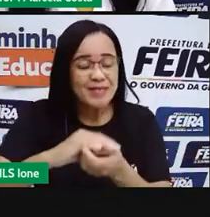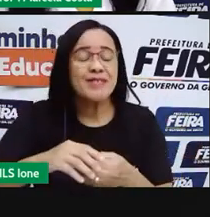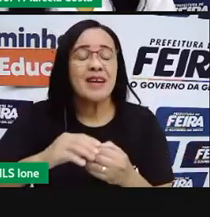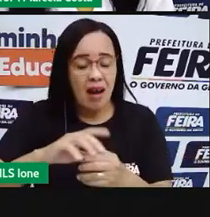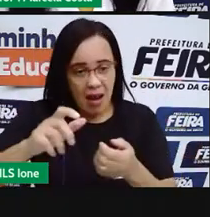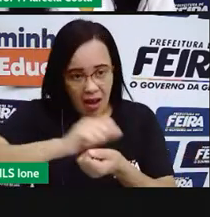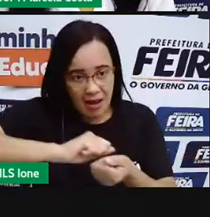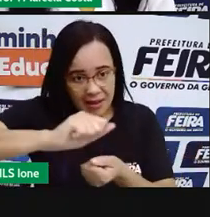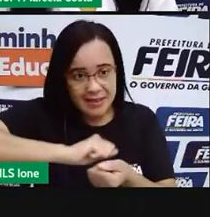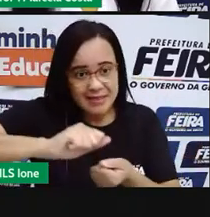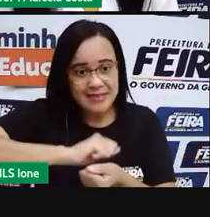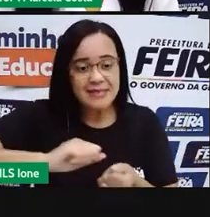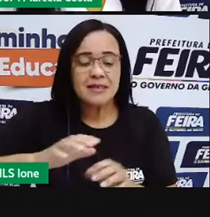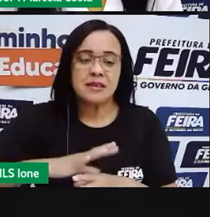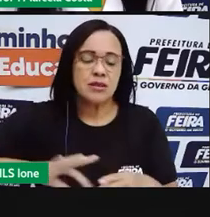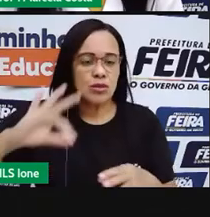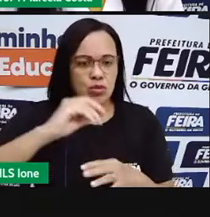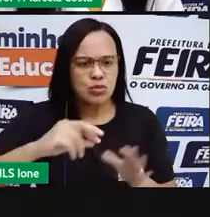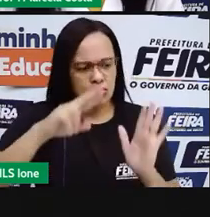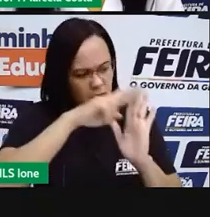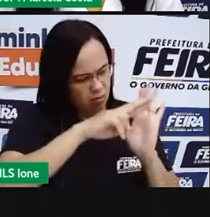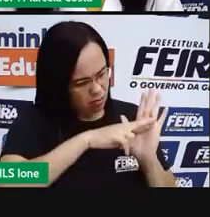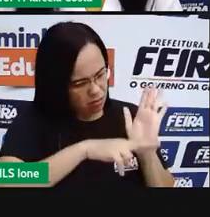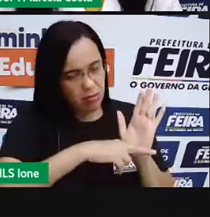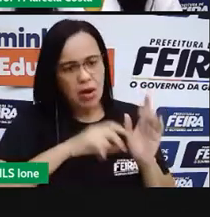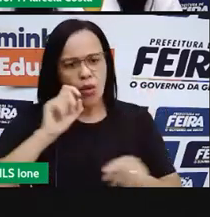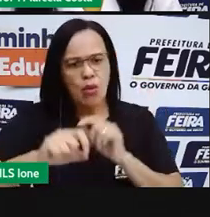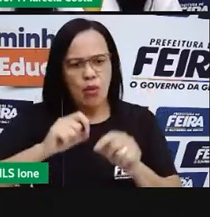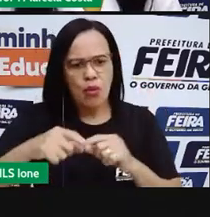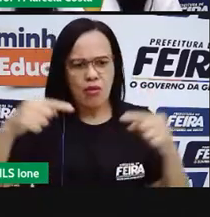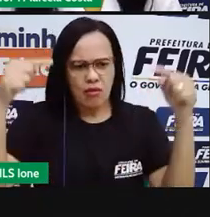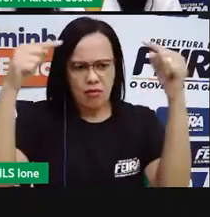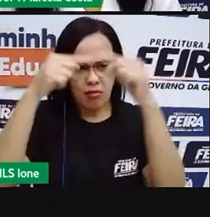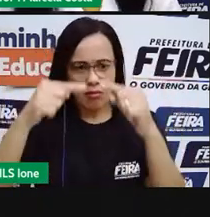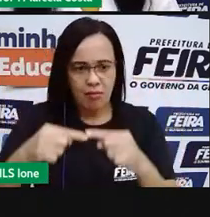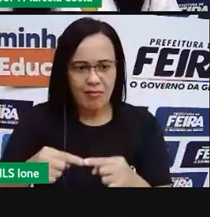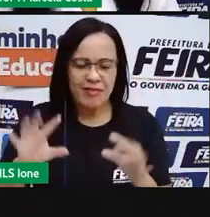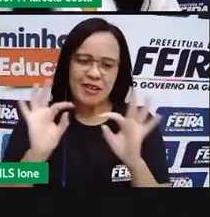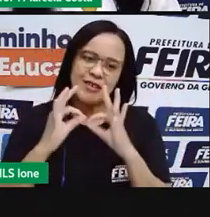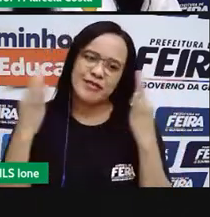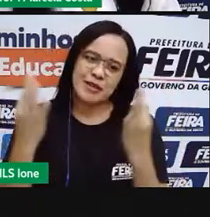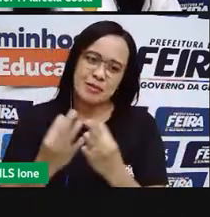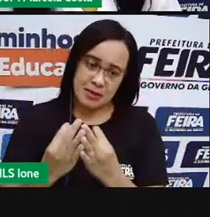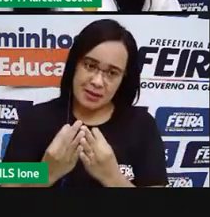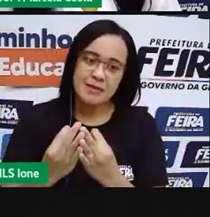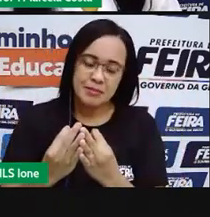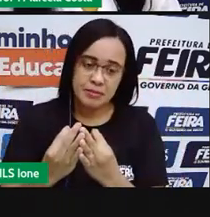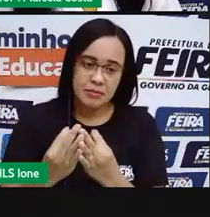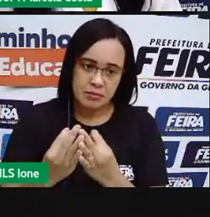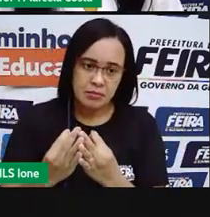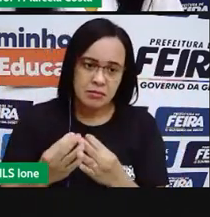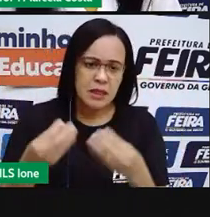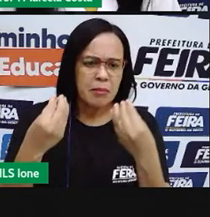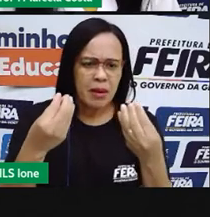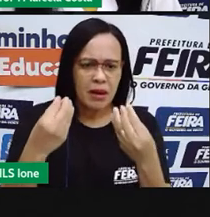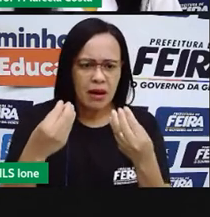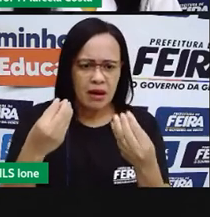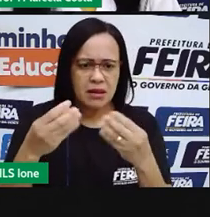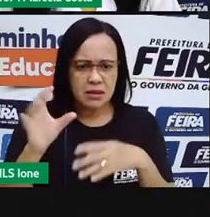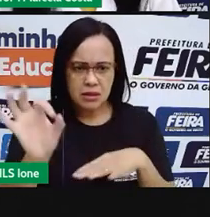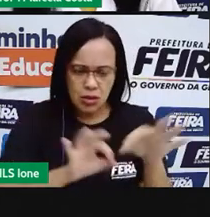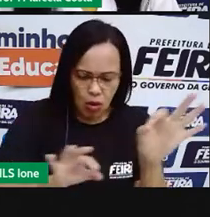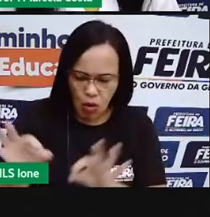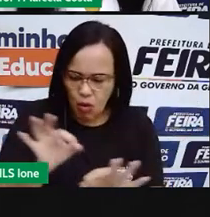geralmente as famílias combinam esse fim para deixar o espaço da casa